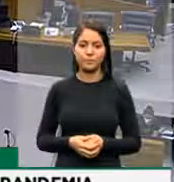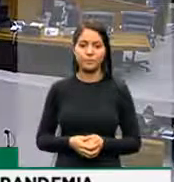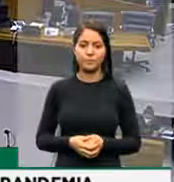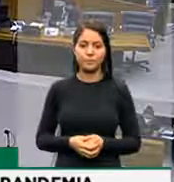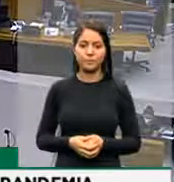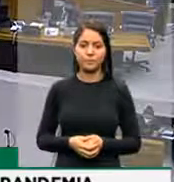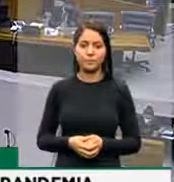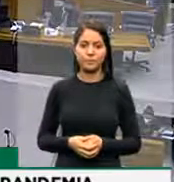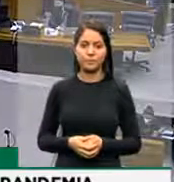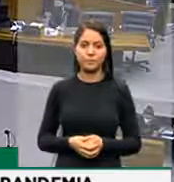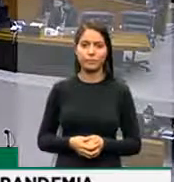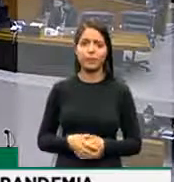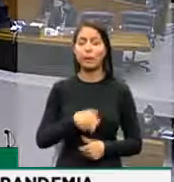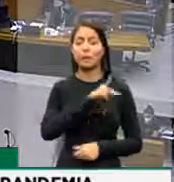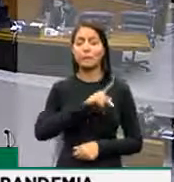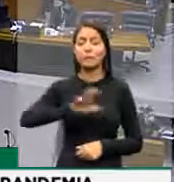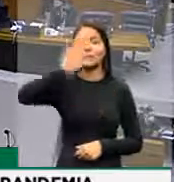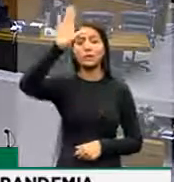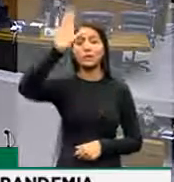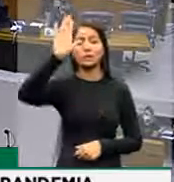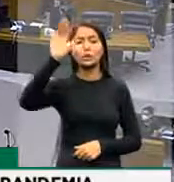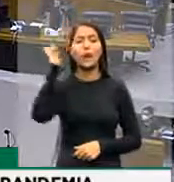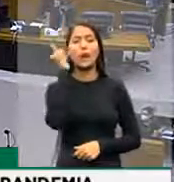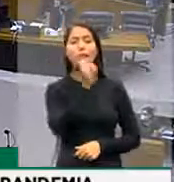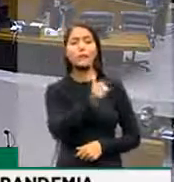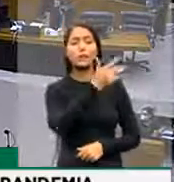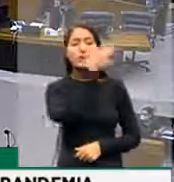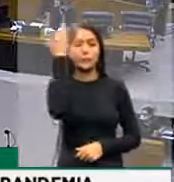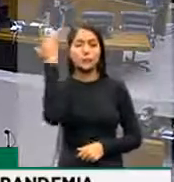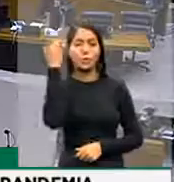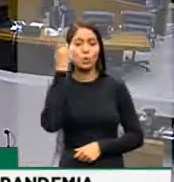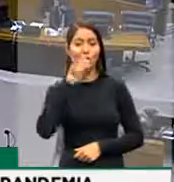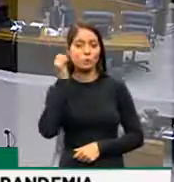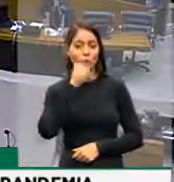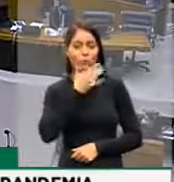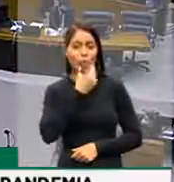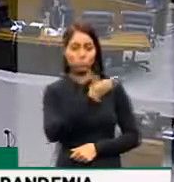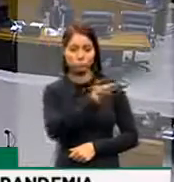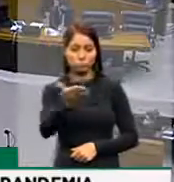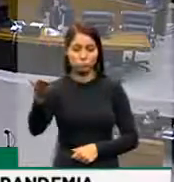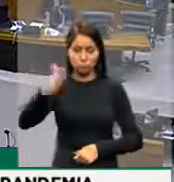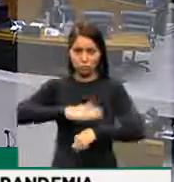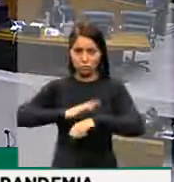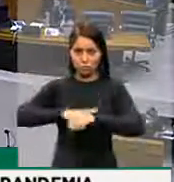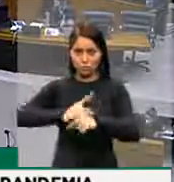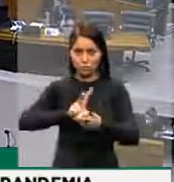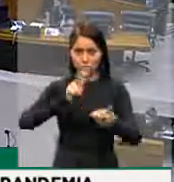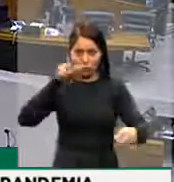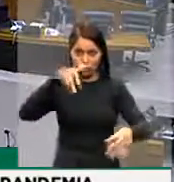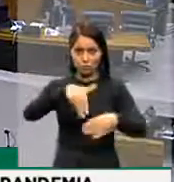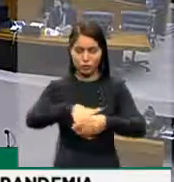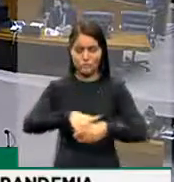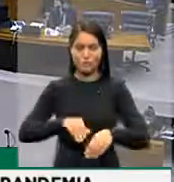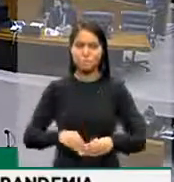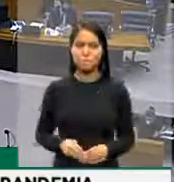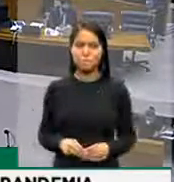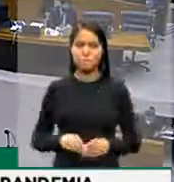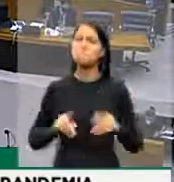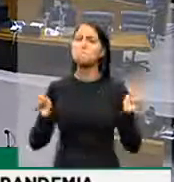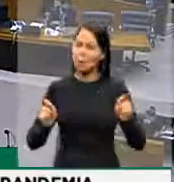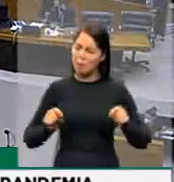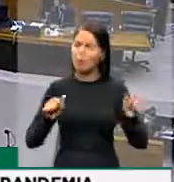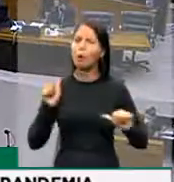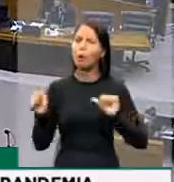Presidente, eu quero fazer um apelo aqui aos senhores e senhoras parlamentares que nesse momento estão votando, e é possível inclusive mudar o